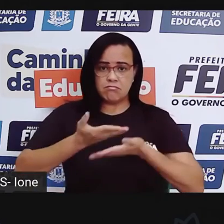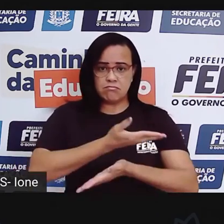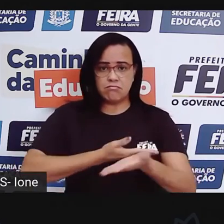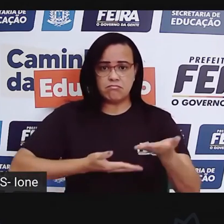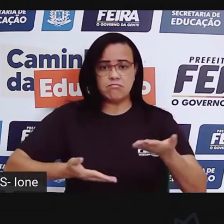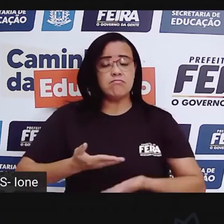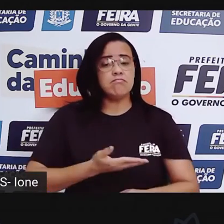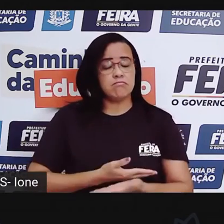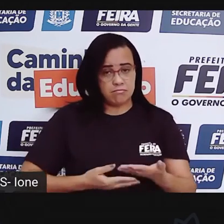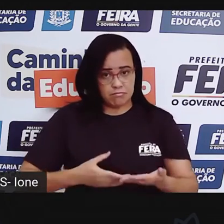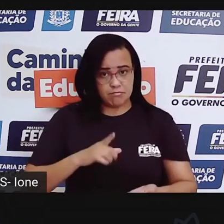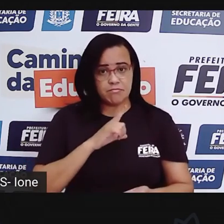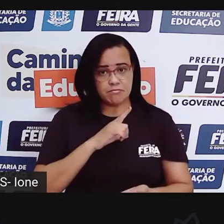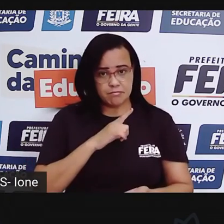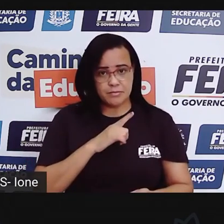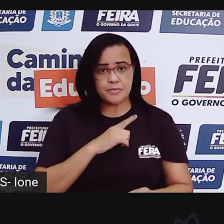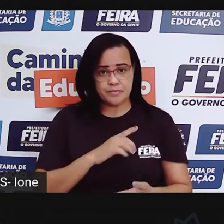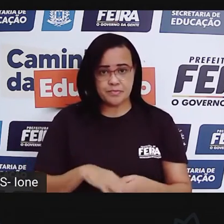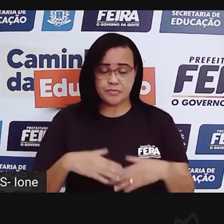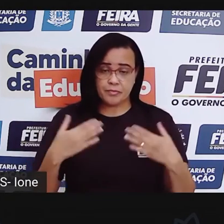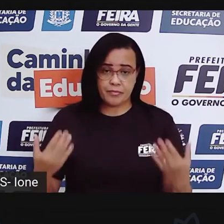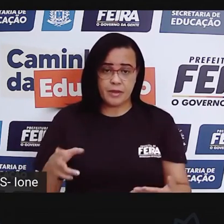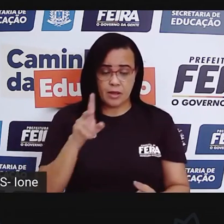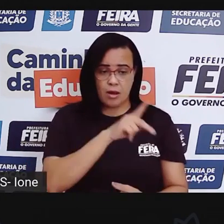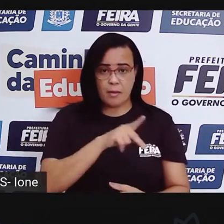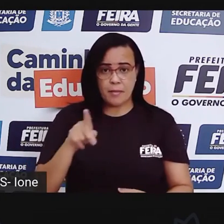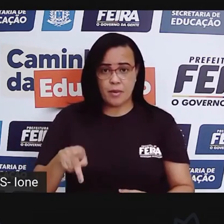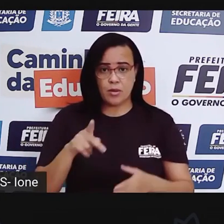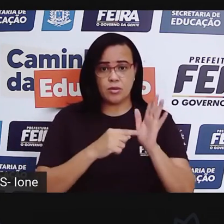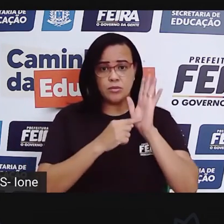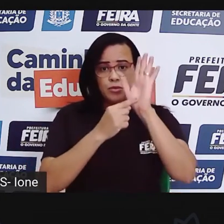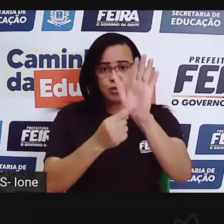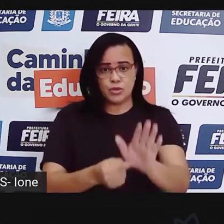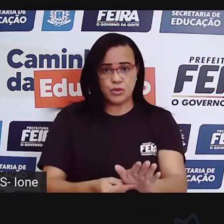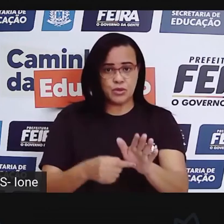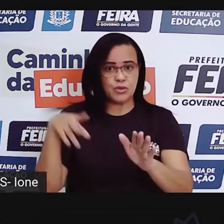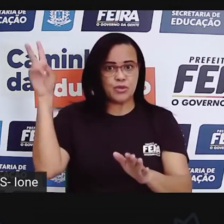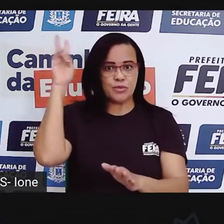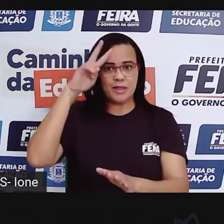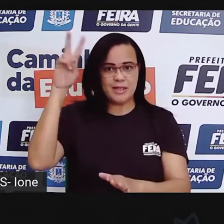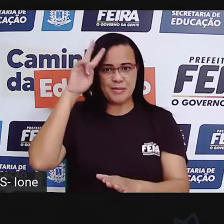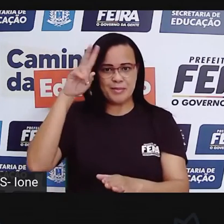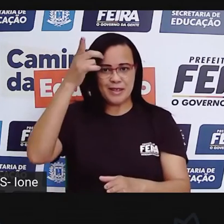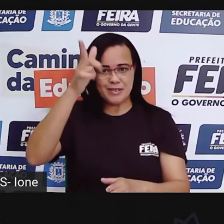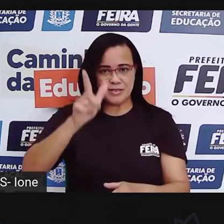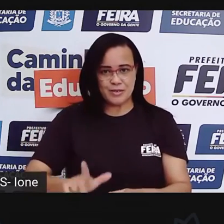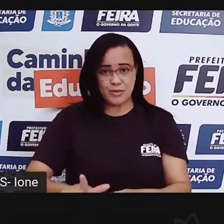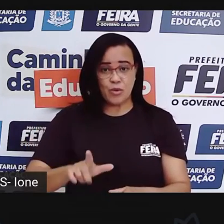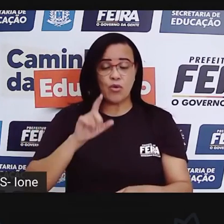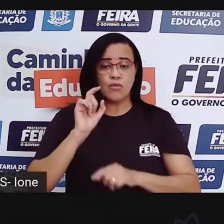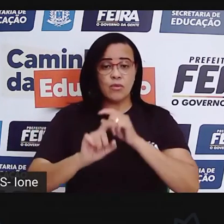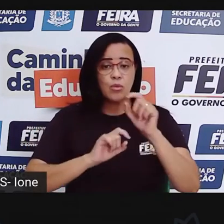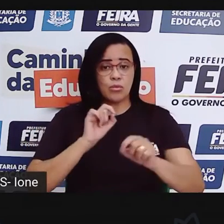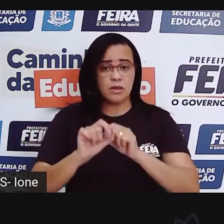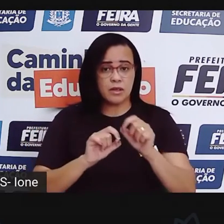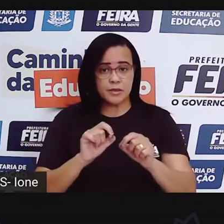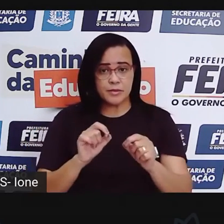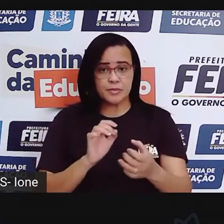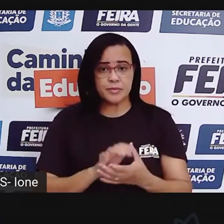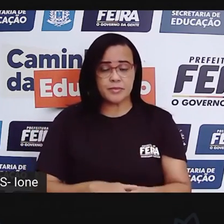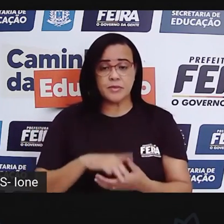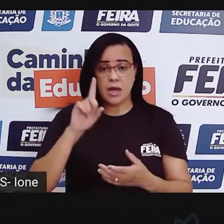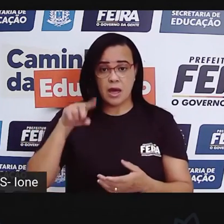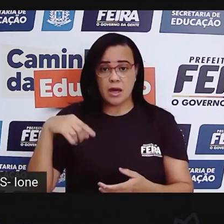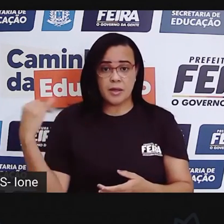do que a criança pode, do que a criança não pode fazer. E aí, relembrando o que a gente viu nas aulas anteriores, é